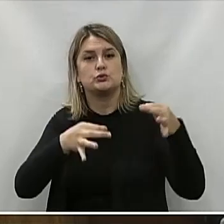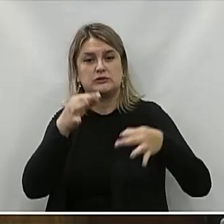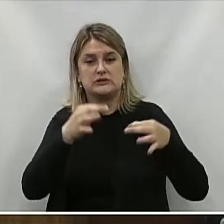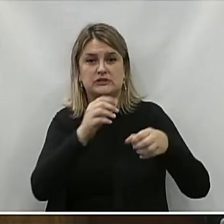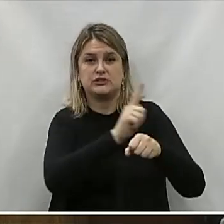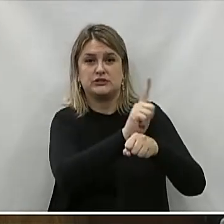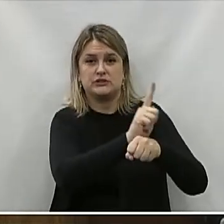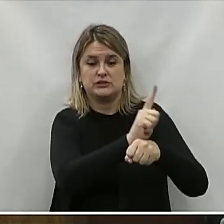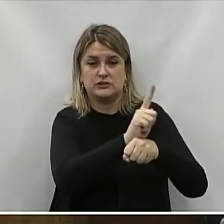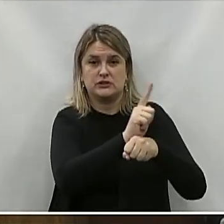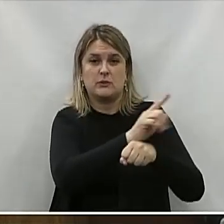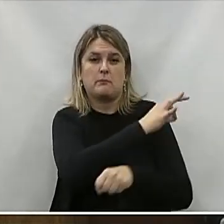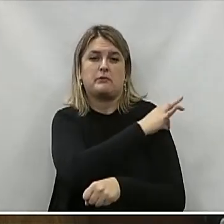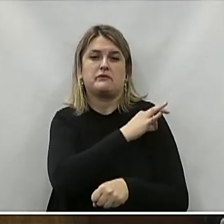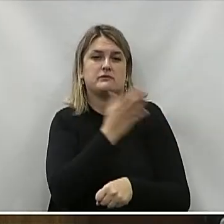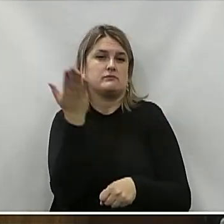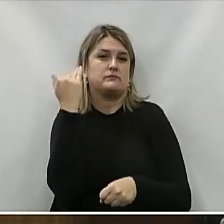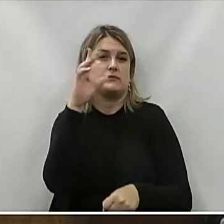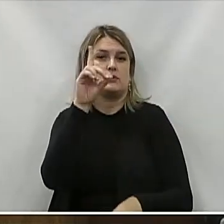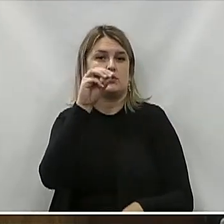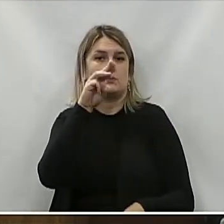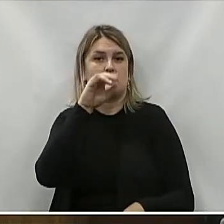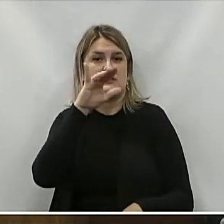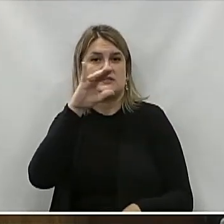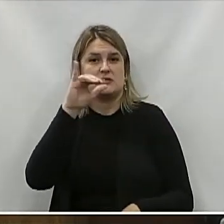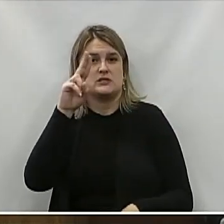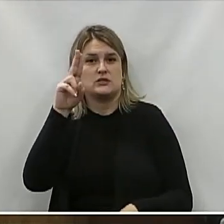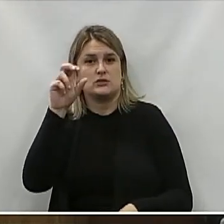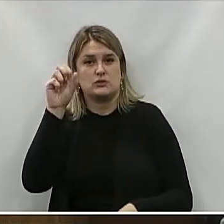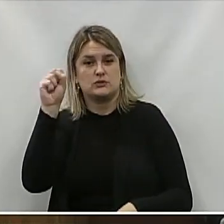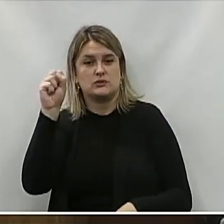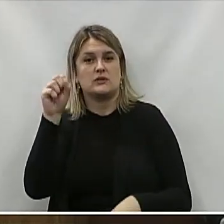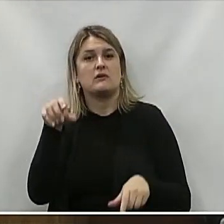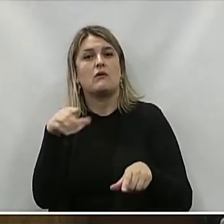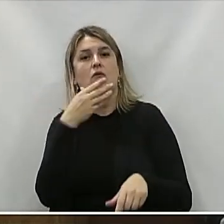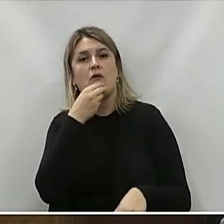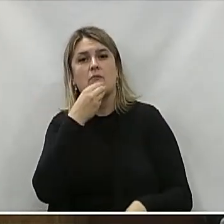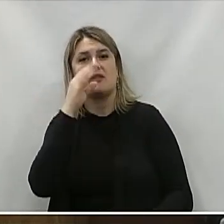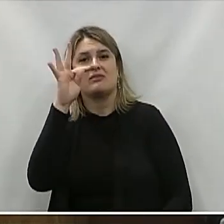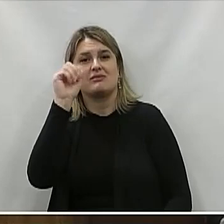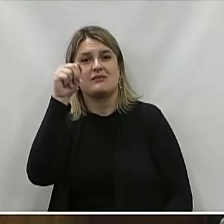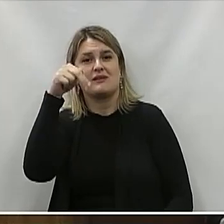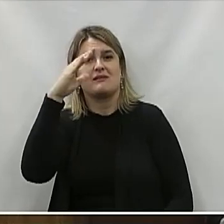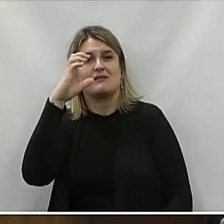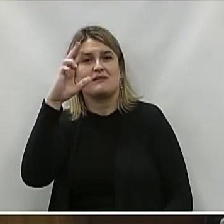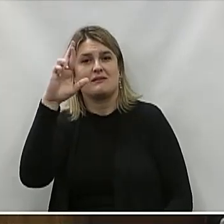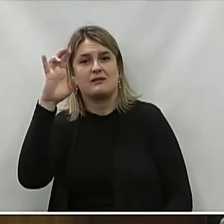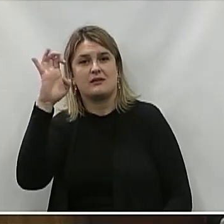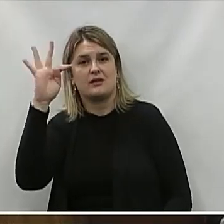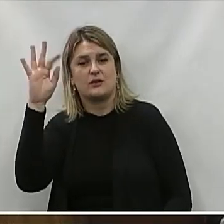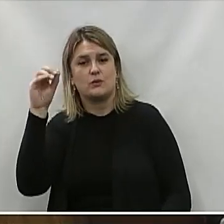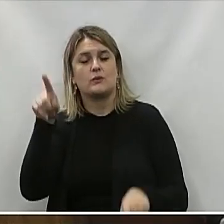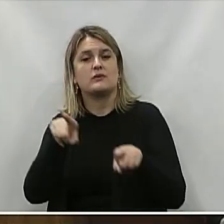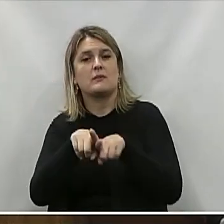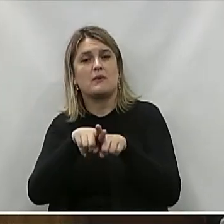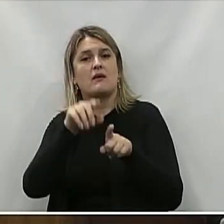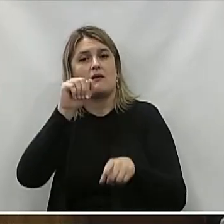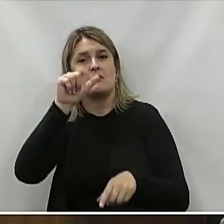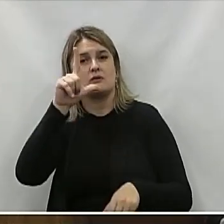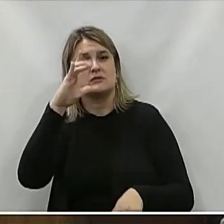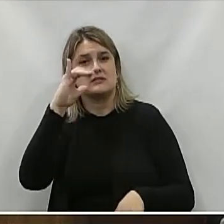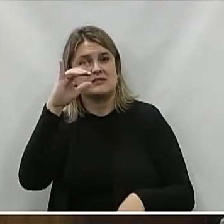gestões dos então prefeitos Domicis Caramela Tranquedo Beng E por certo período Alcides Fernandes Luiz